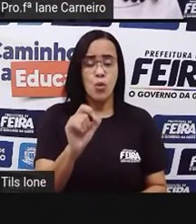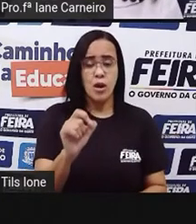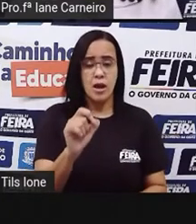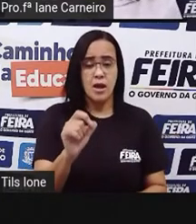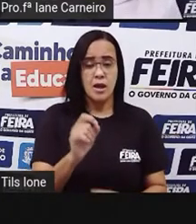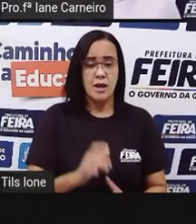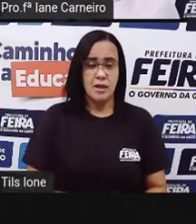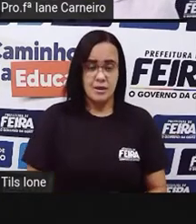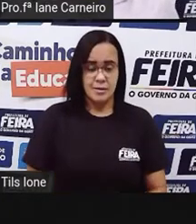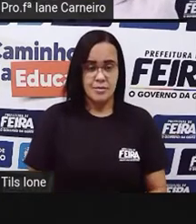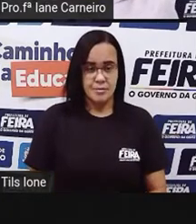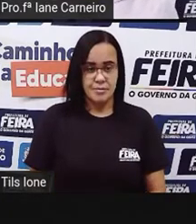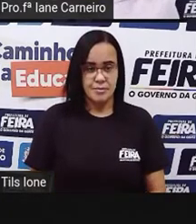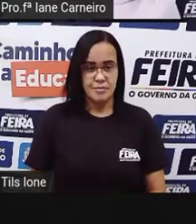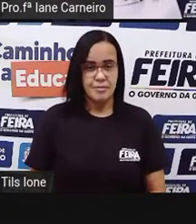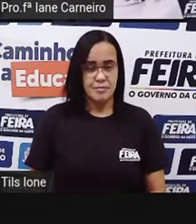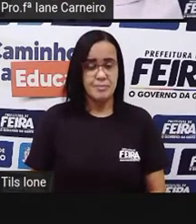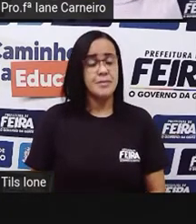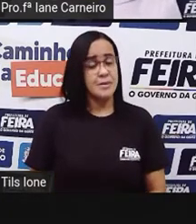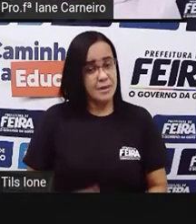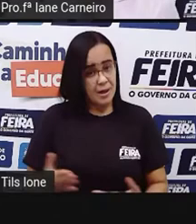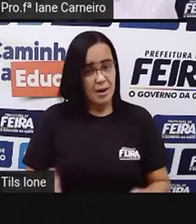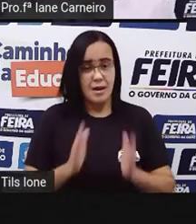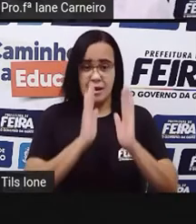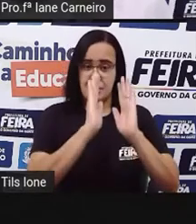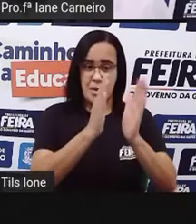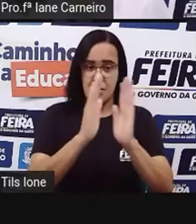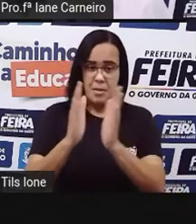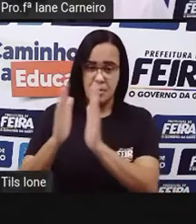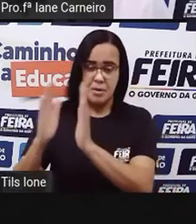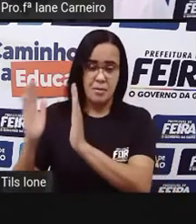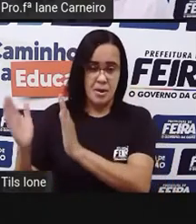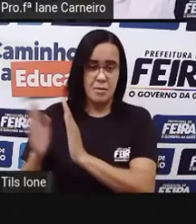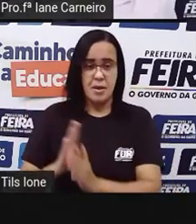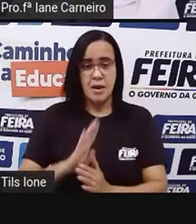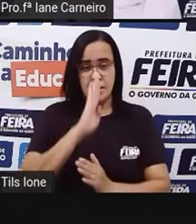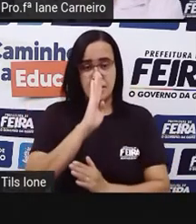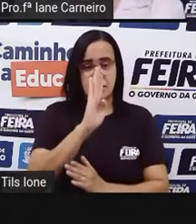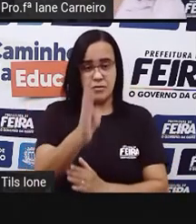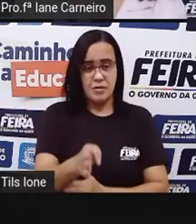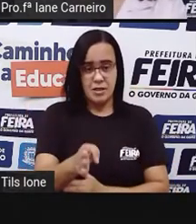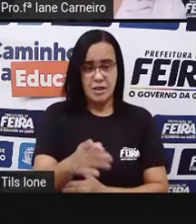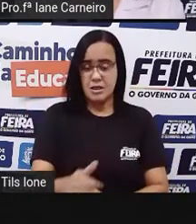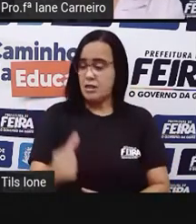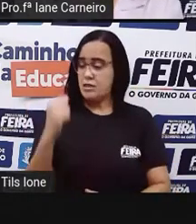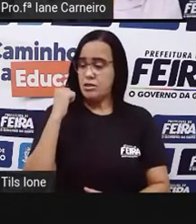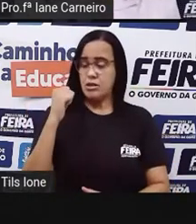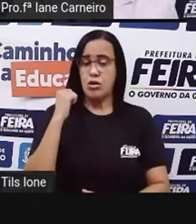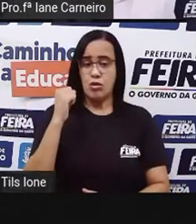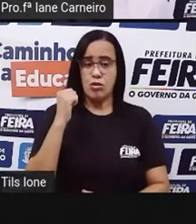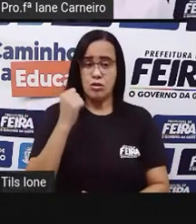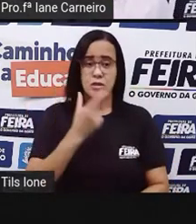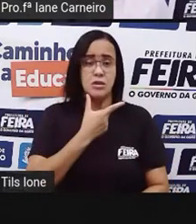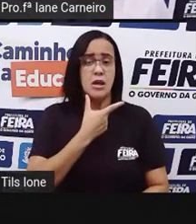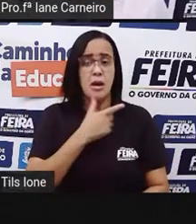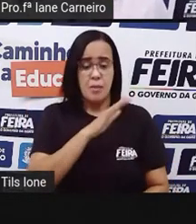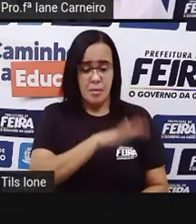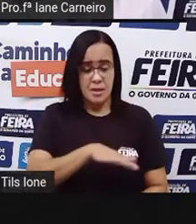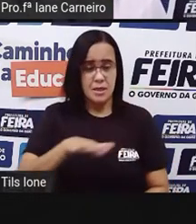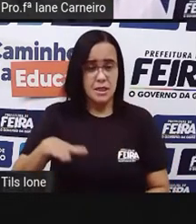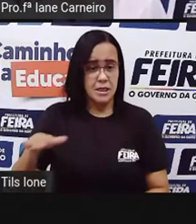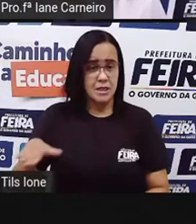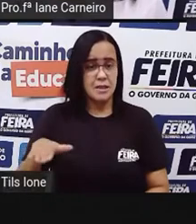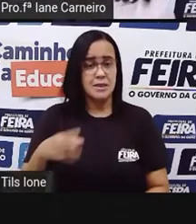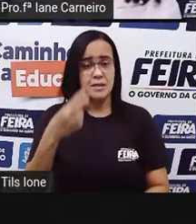costas. A estante ficaria de frente para ela. E ela ficaria de costas para os, para as